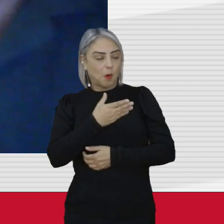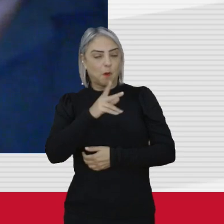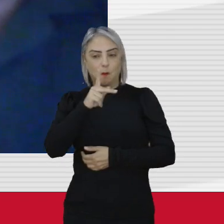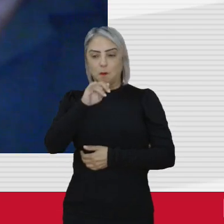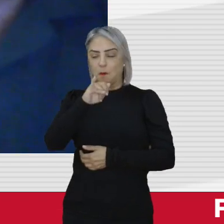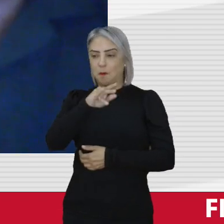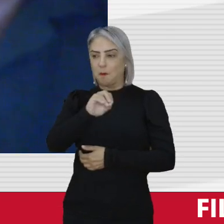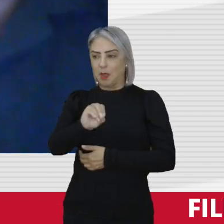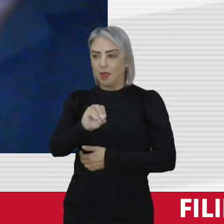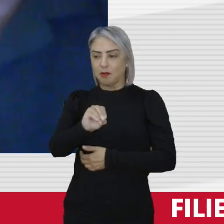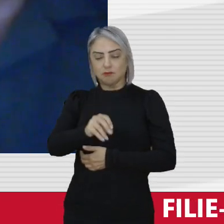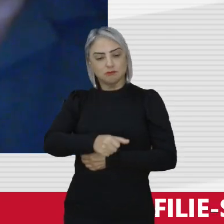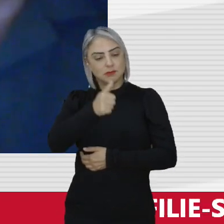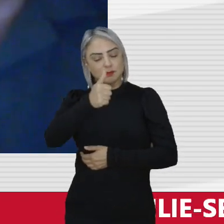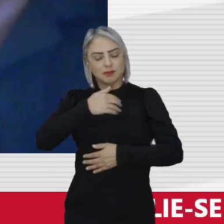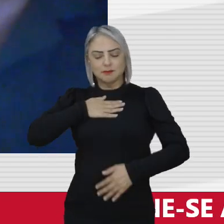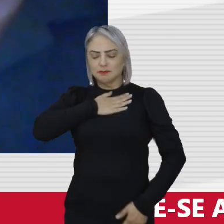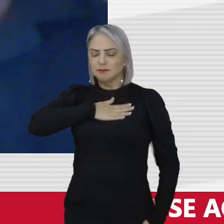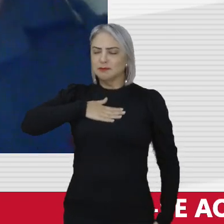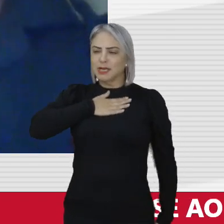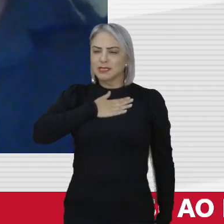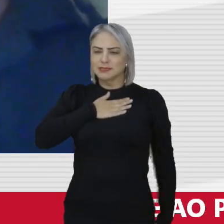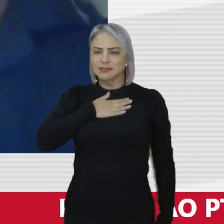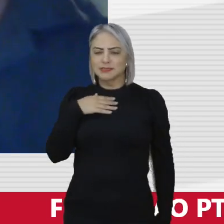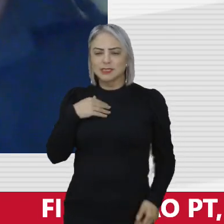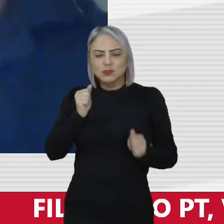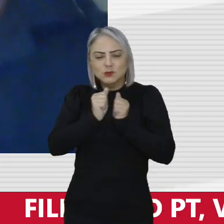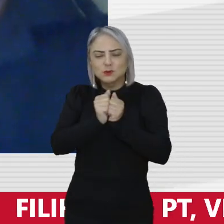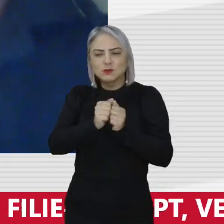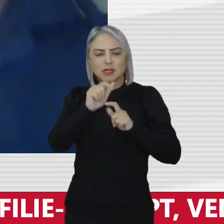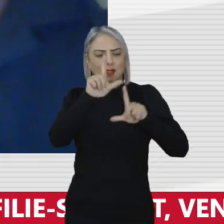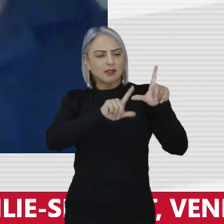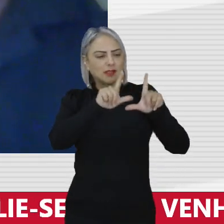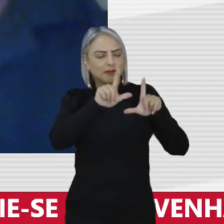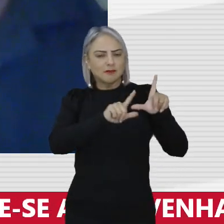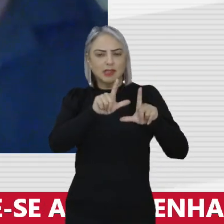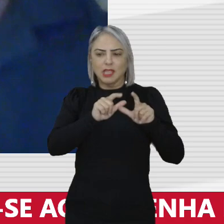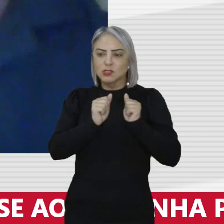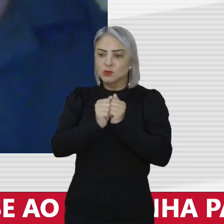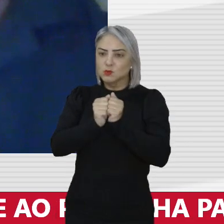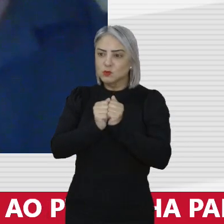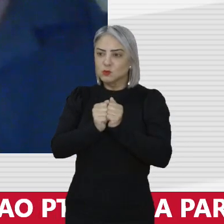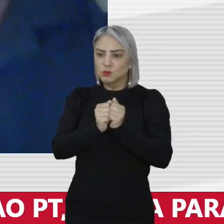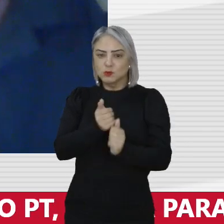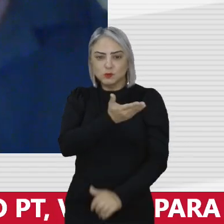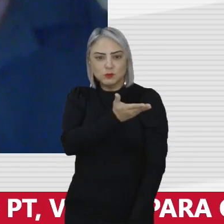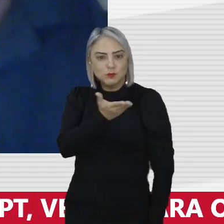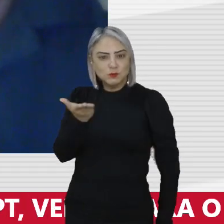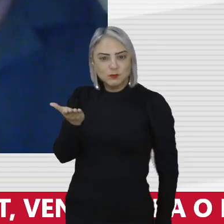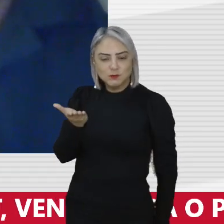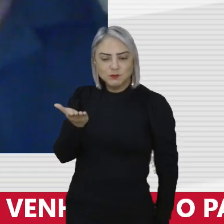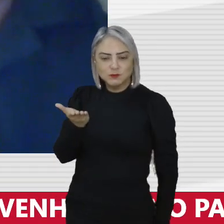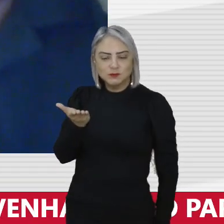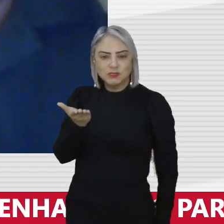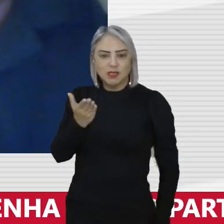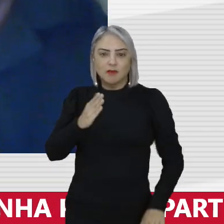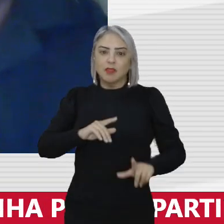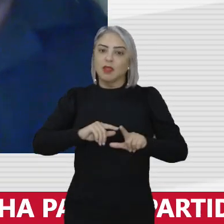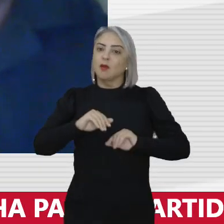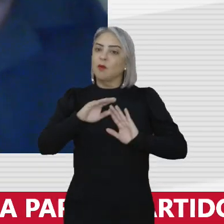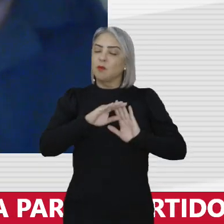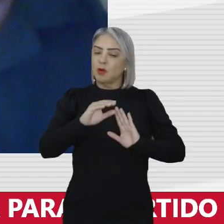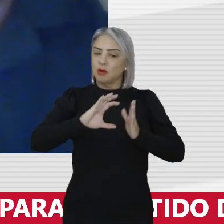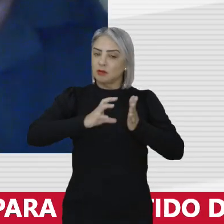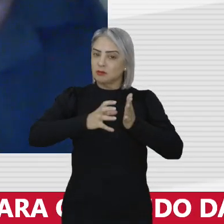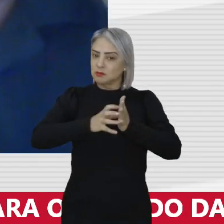é um prazer estar aqui com você e com um programa do partido,